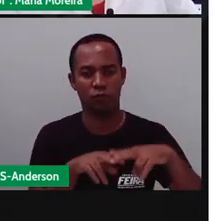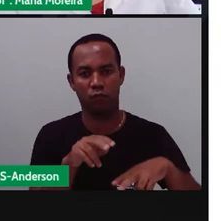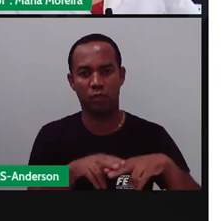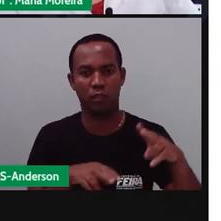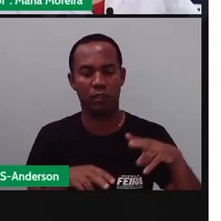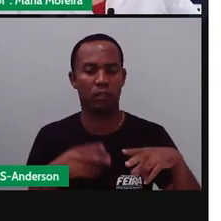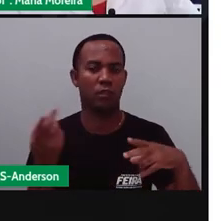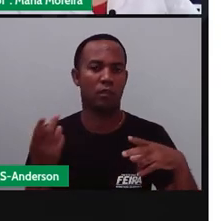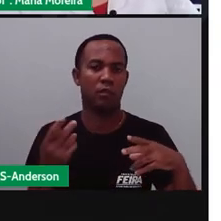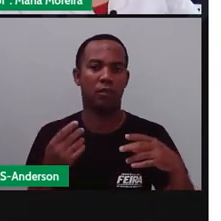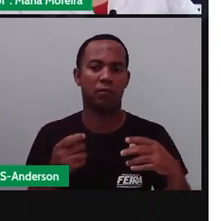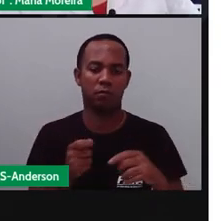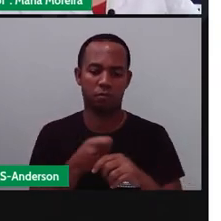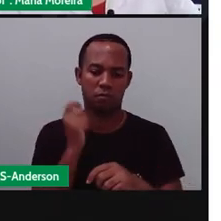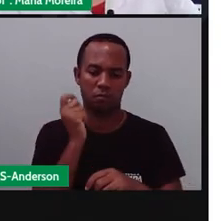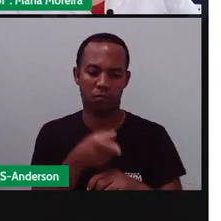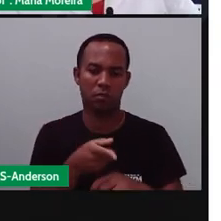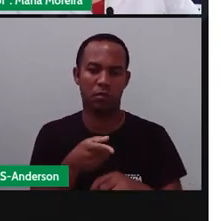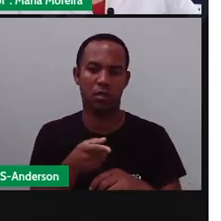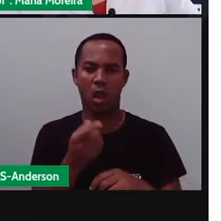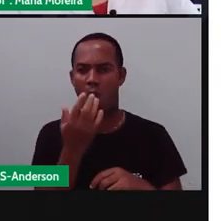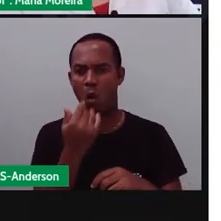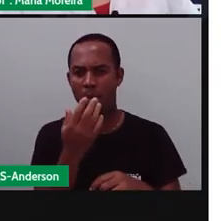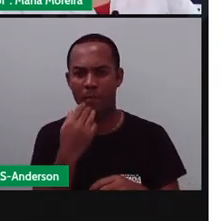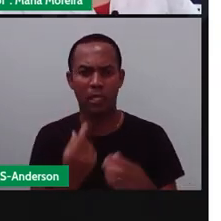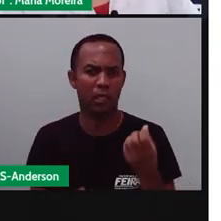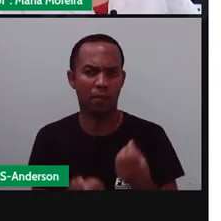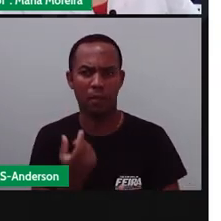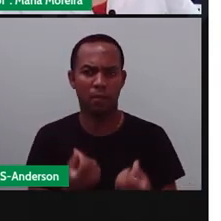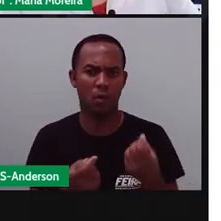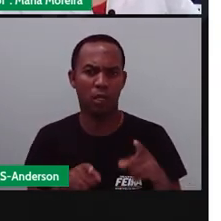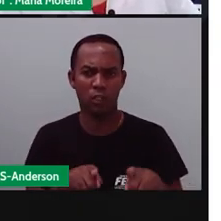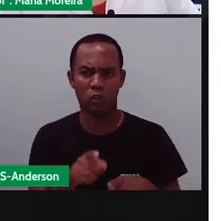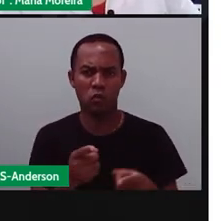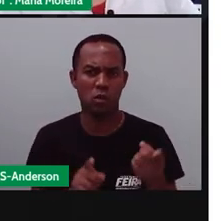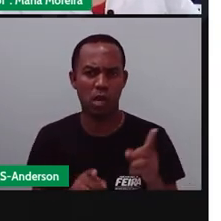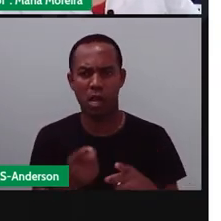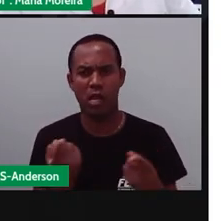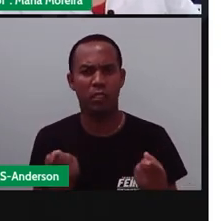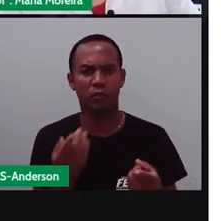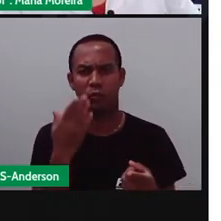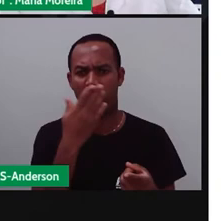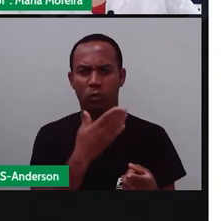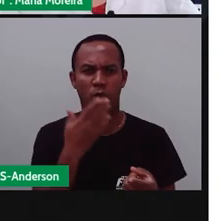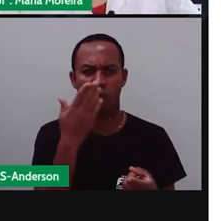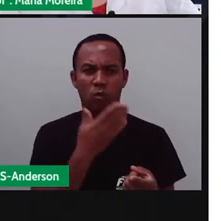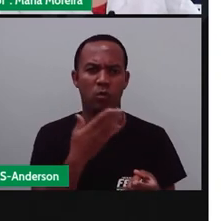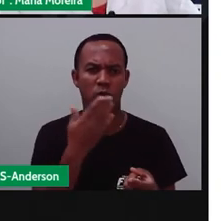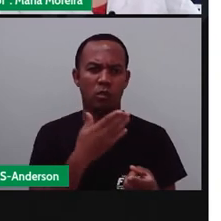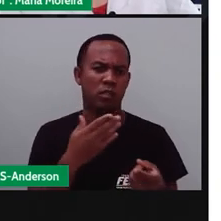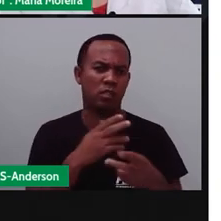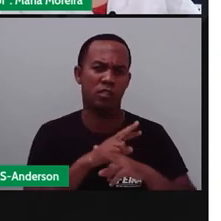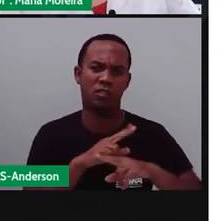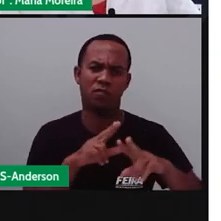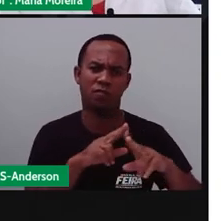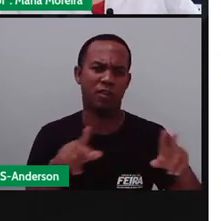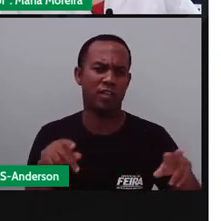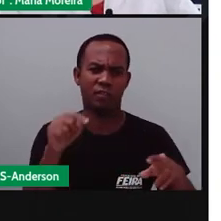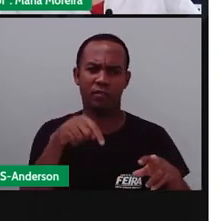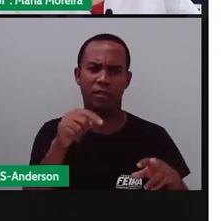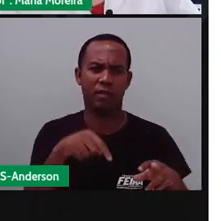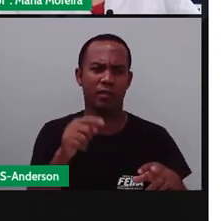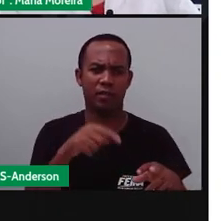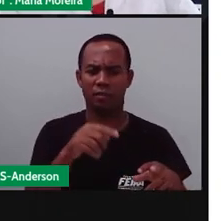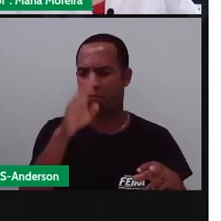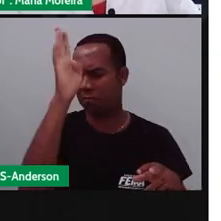pau de sebo, pescaria, quentão, pipoca e barracas que vendem doces, canjicas, churrascos e quitudes típicos das